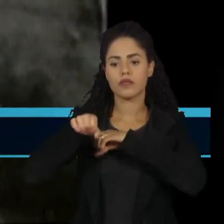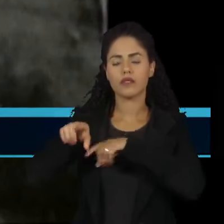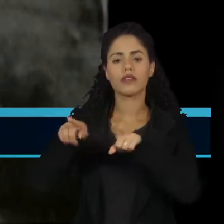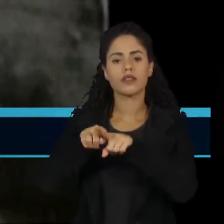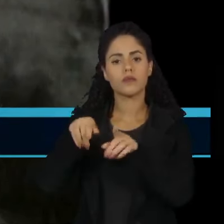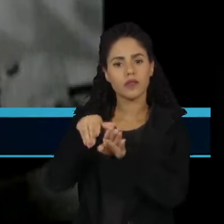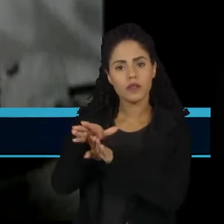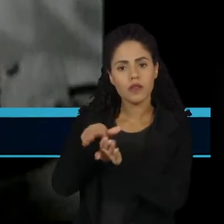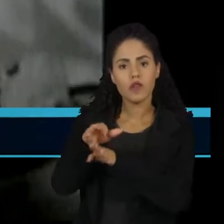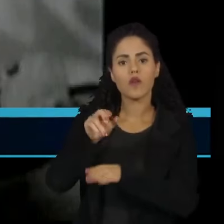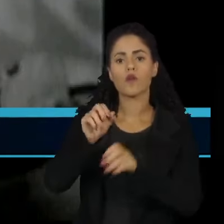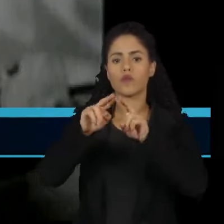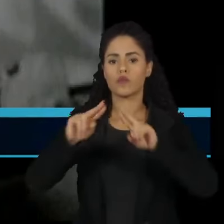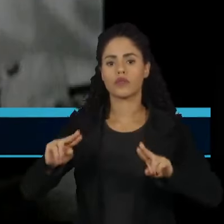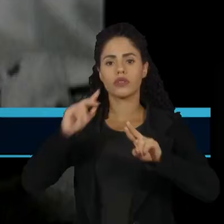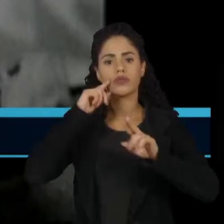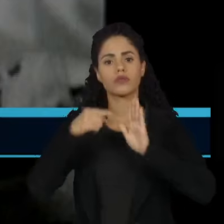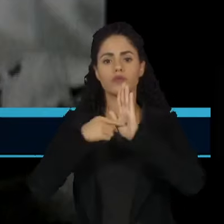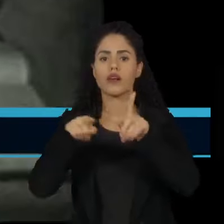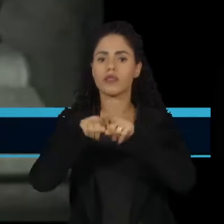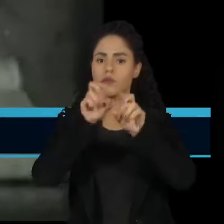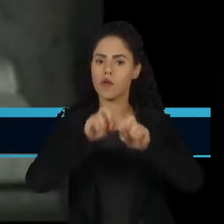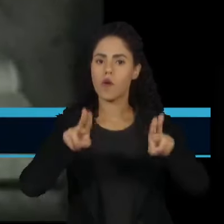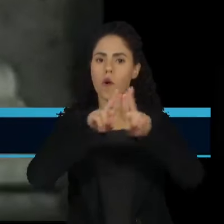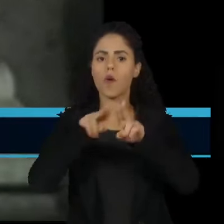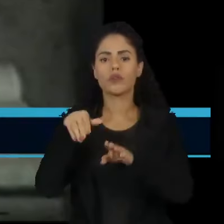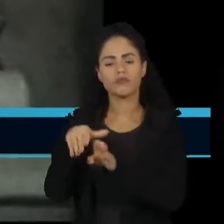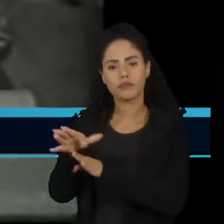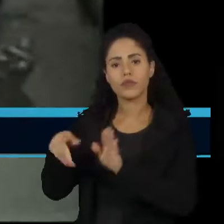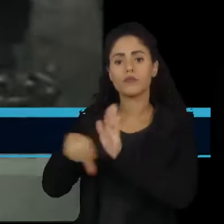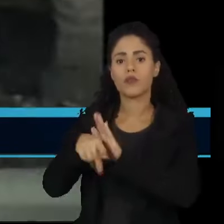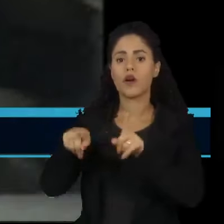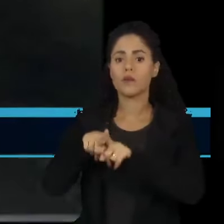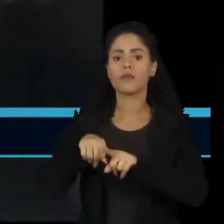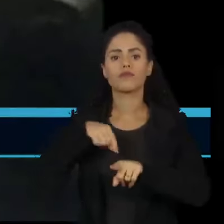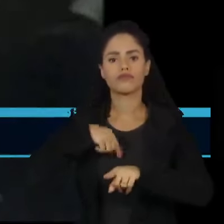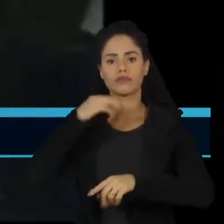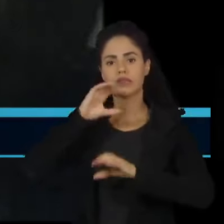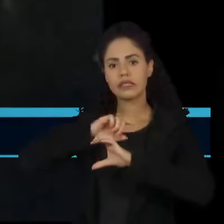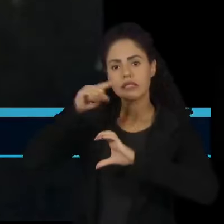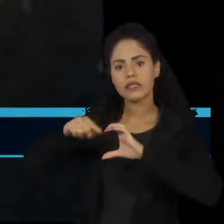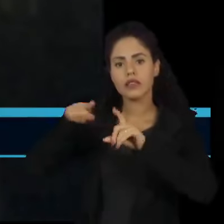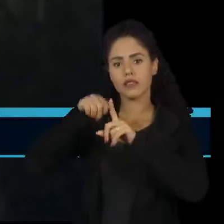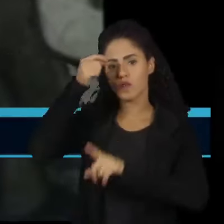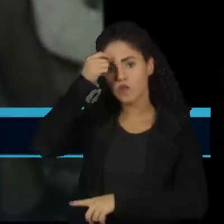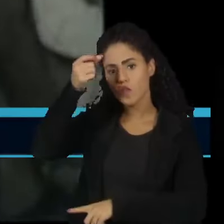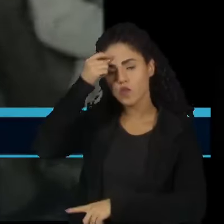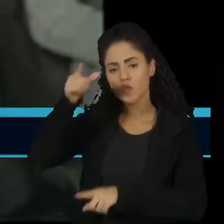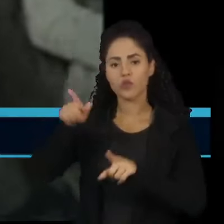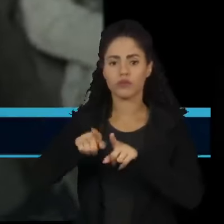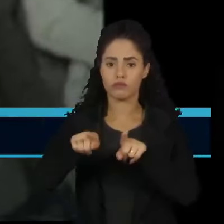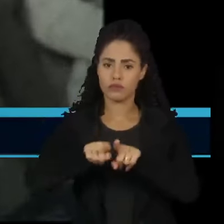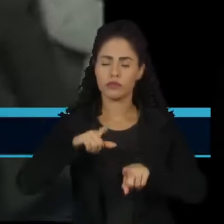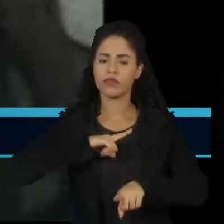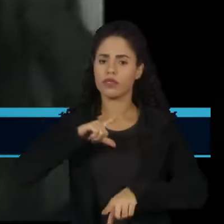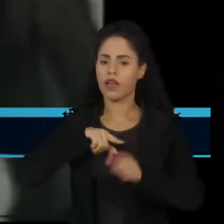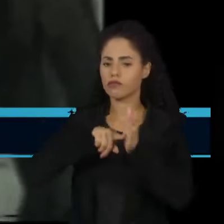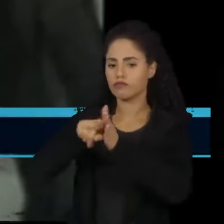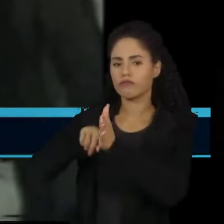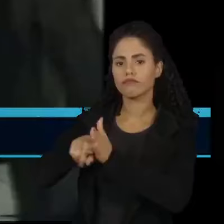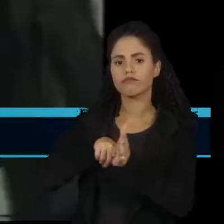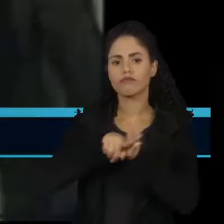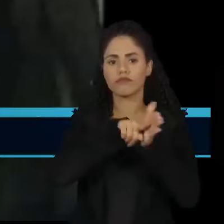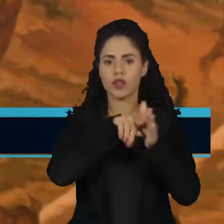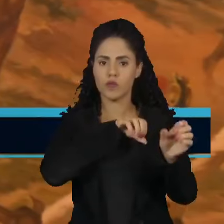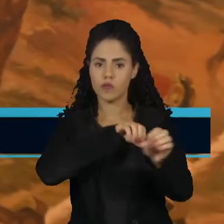conselheiro da Unesco, o braço da ONU para Educação, Ciência e Cultura e dá nome ao Instituto Nacional de Pesquisas